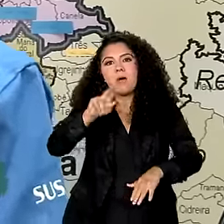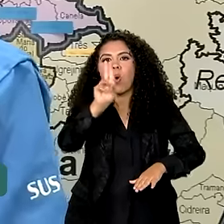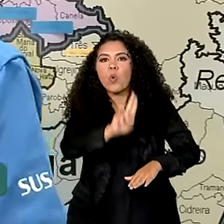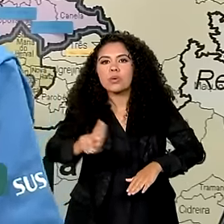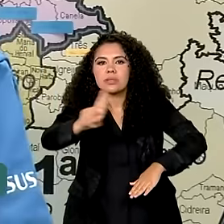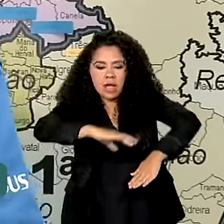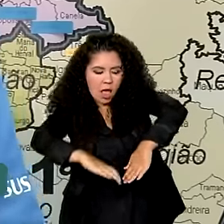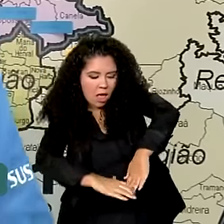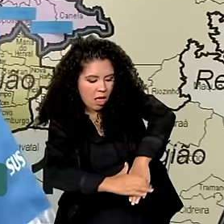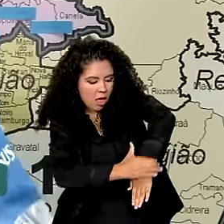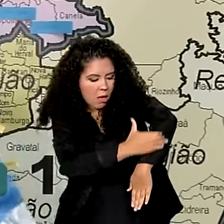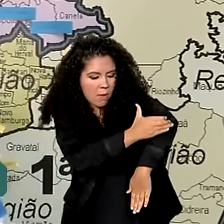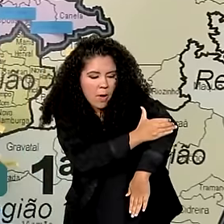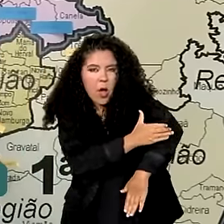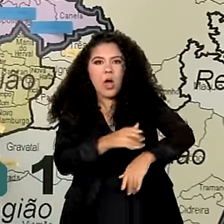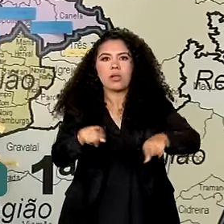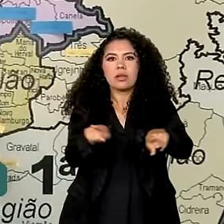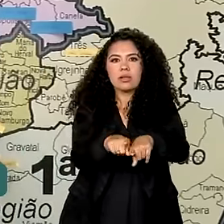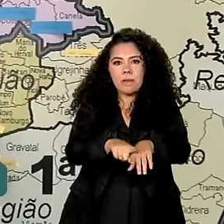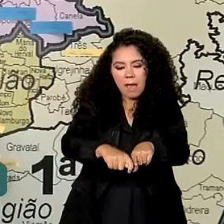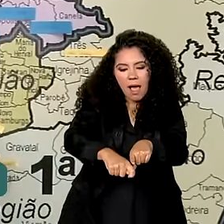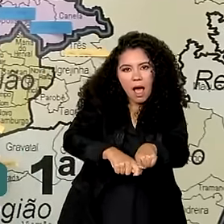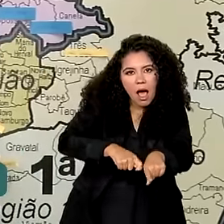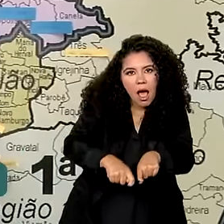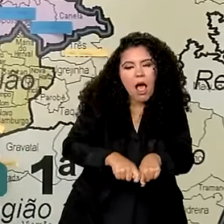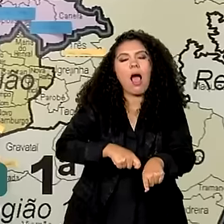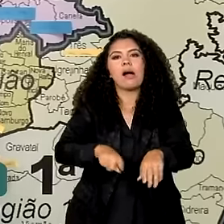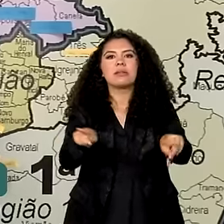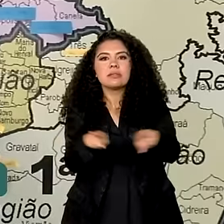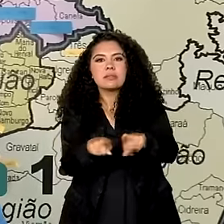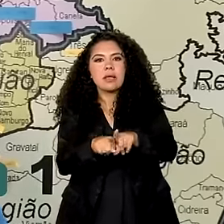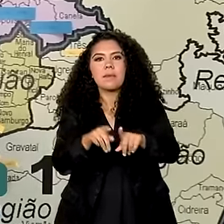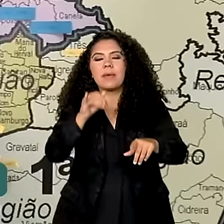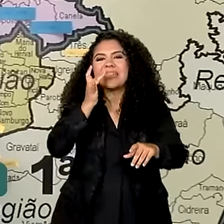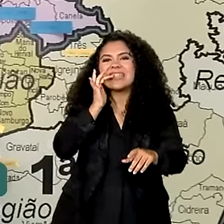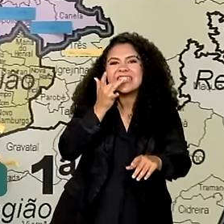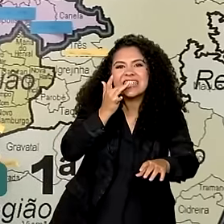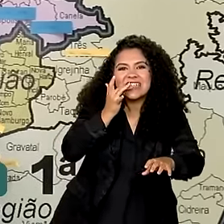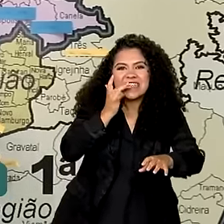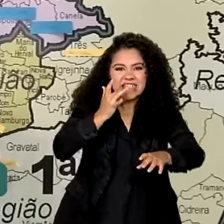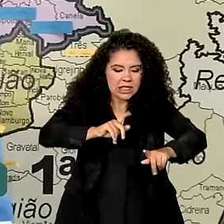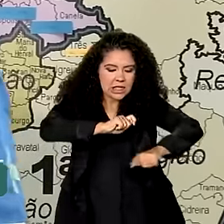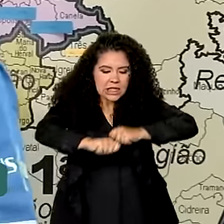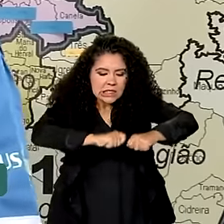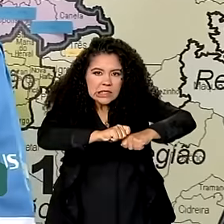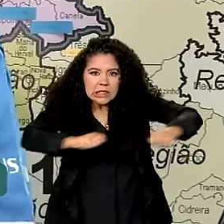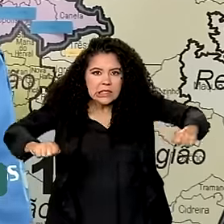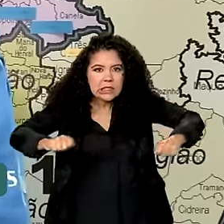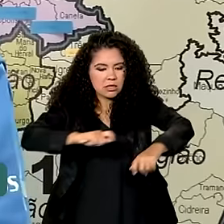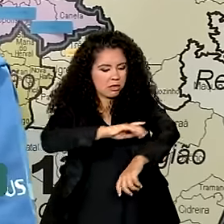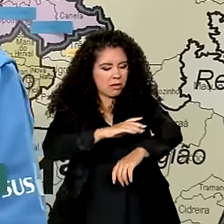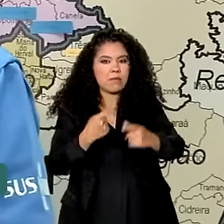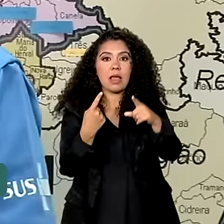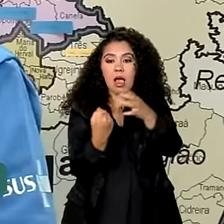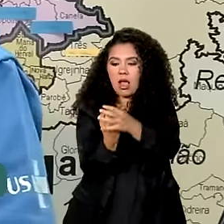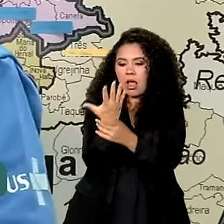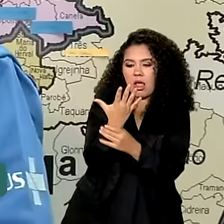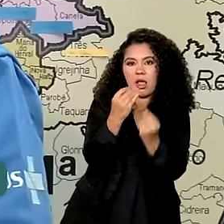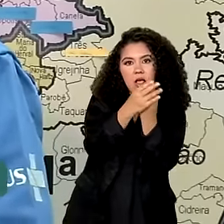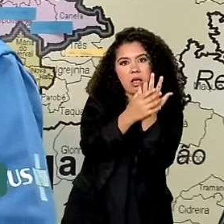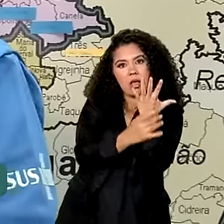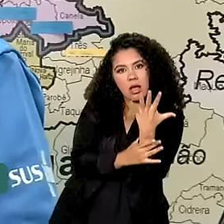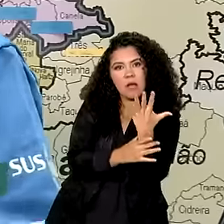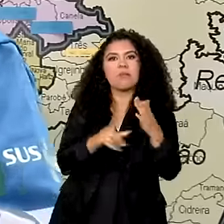calça, usar inclusive sacos plásticos, Dois sacos para proteger a pele, luvas. E é